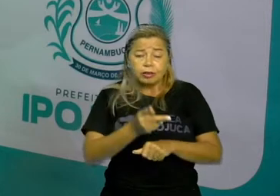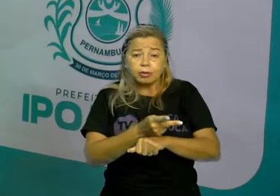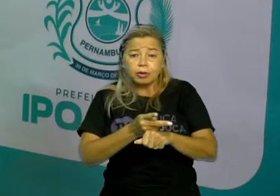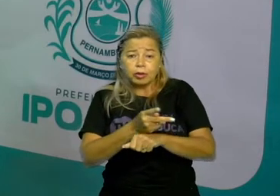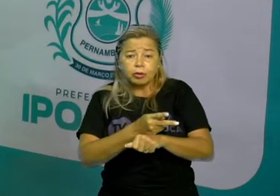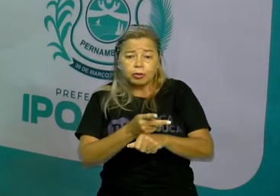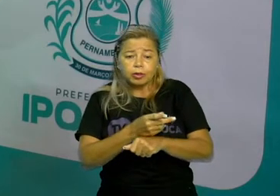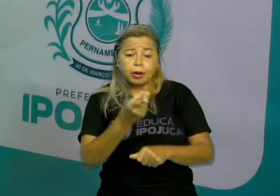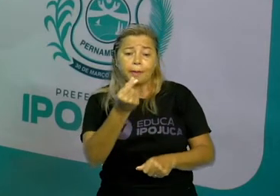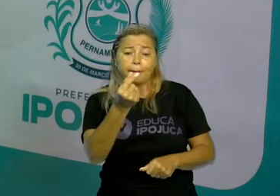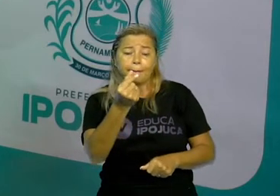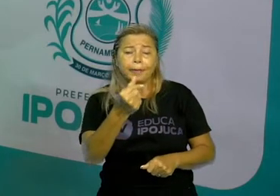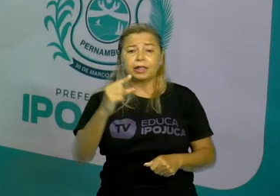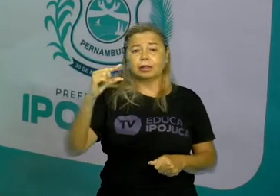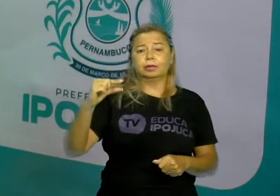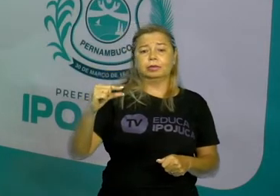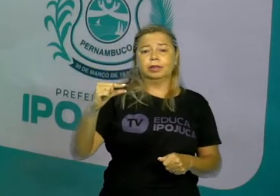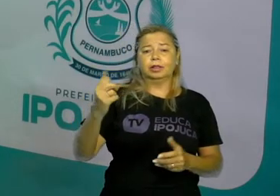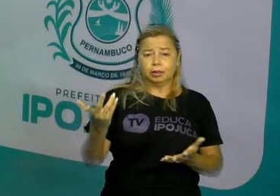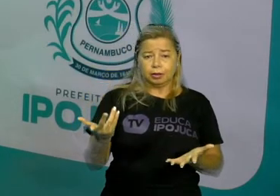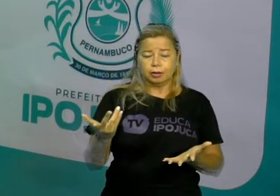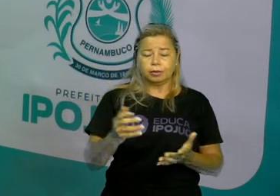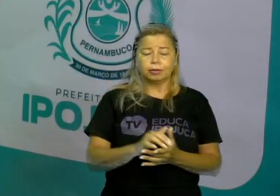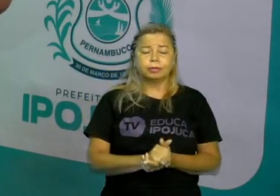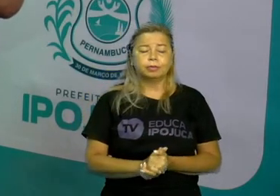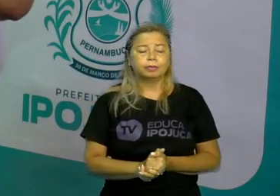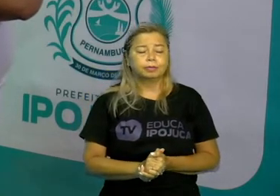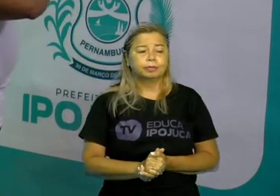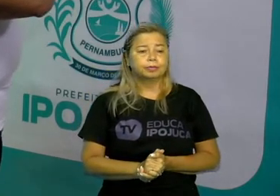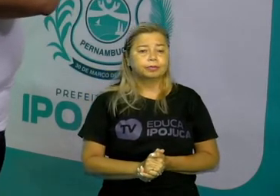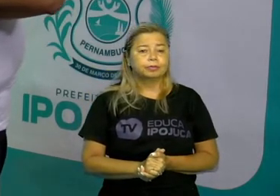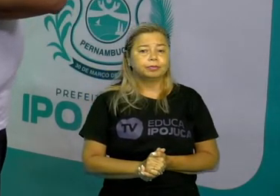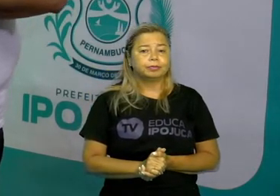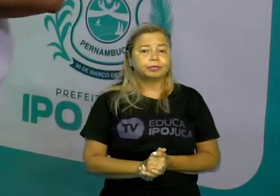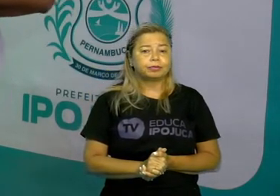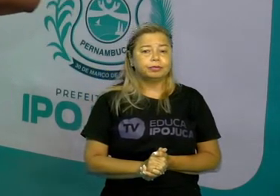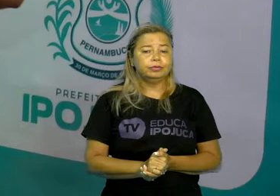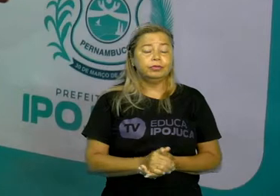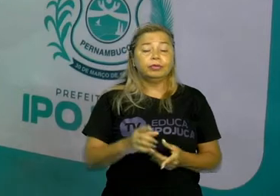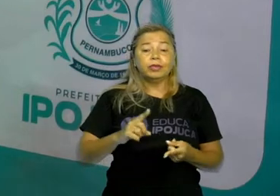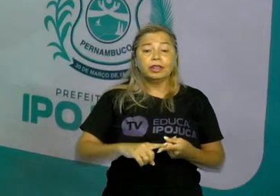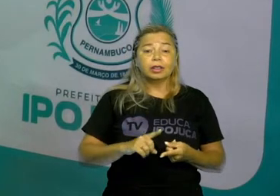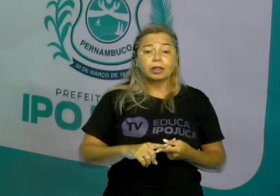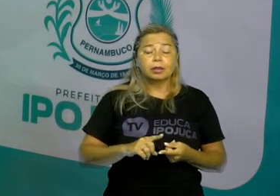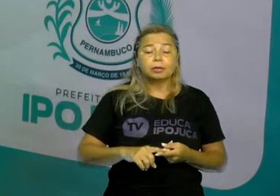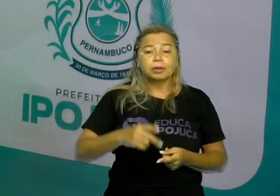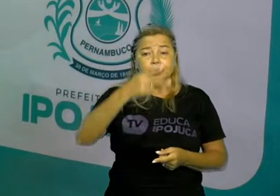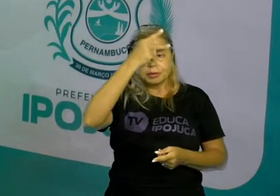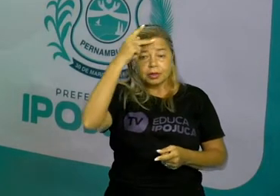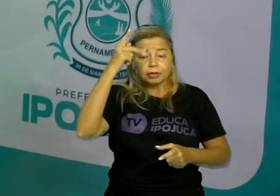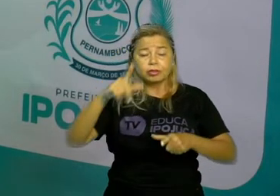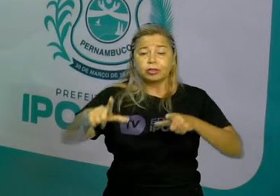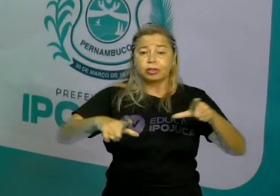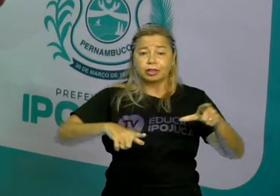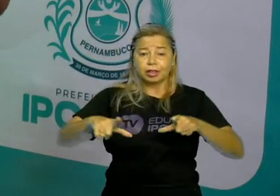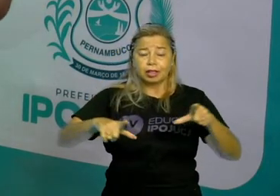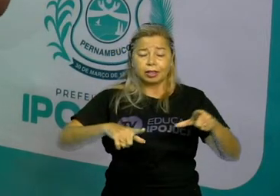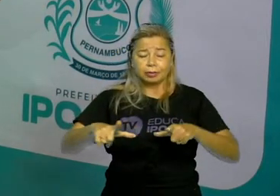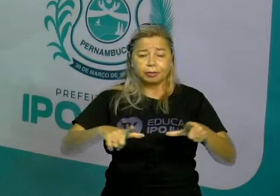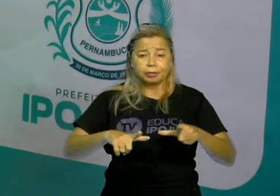Então, a concorrência é uma característica do capitalismo. O trabalho assalariado. Todo